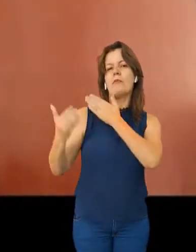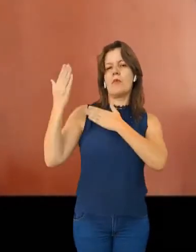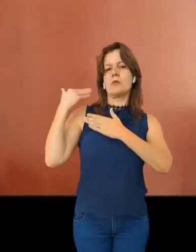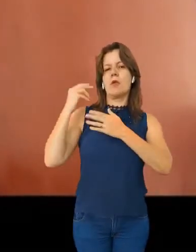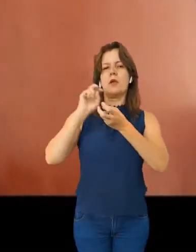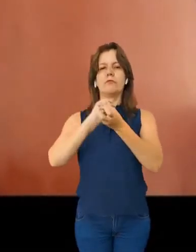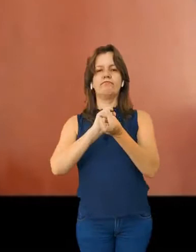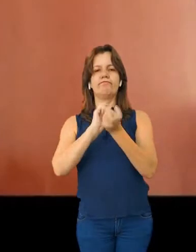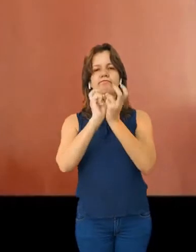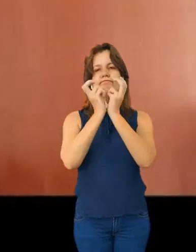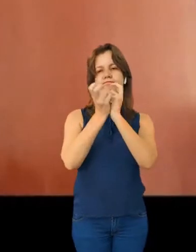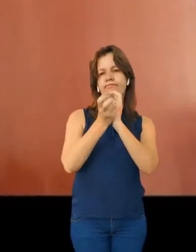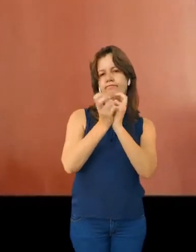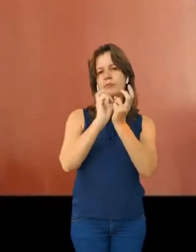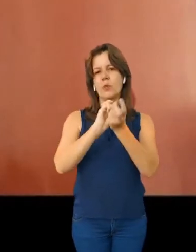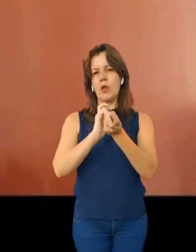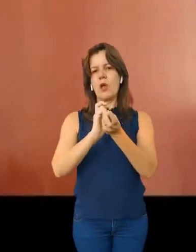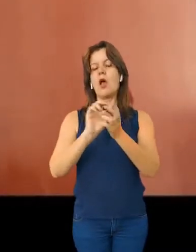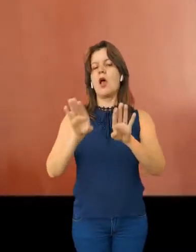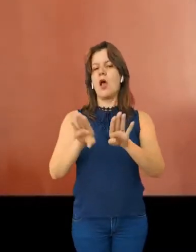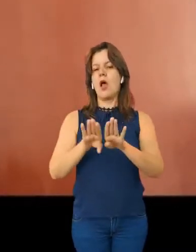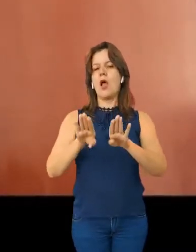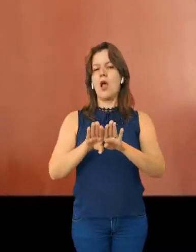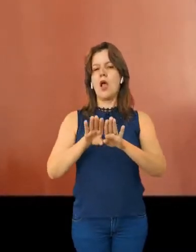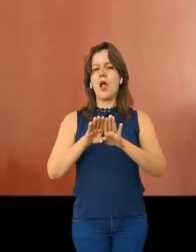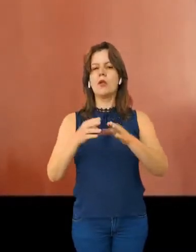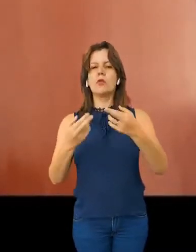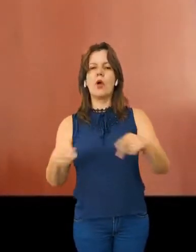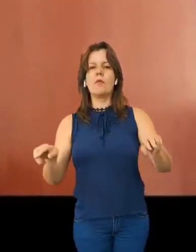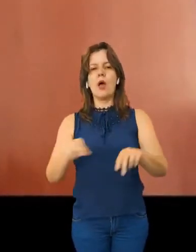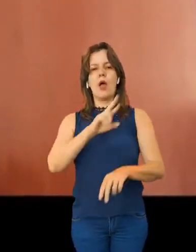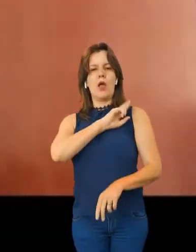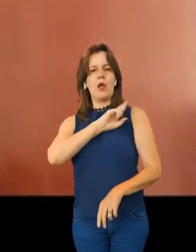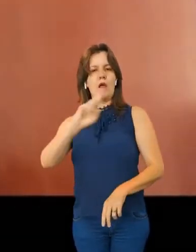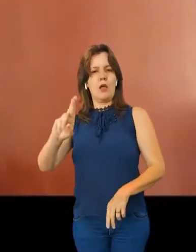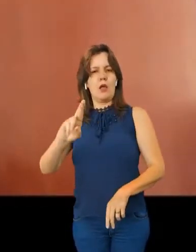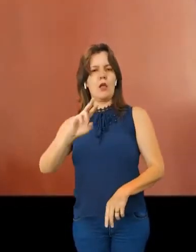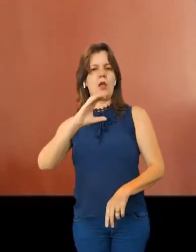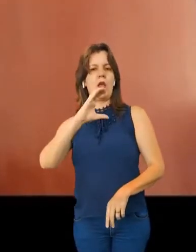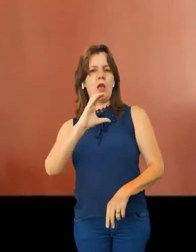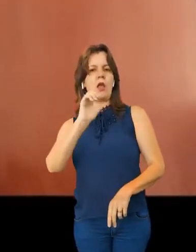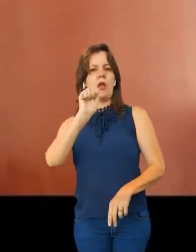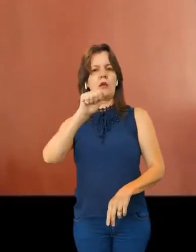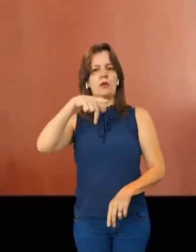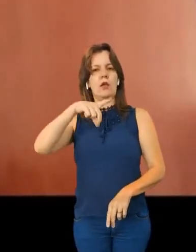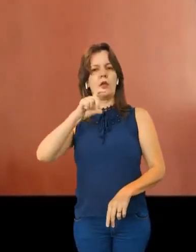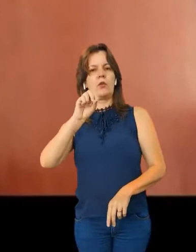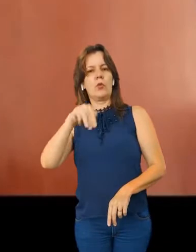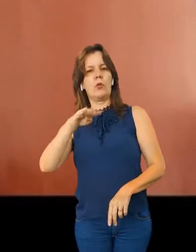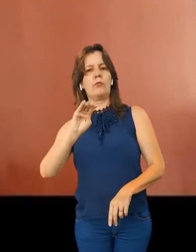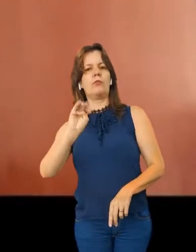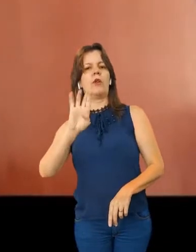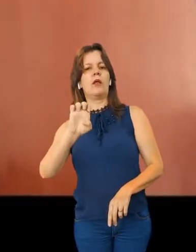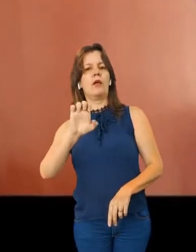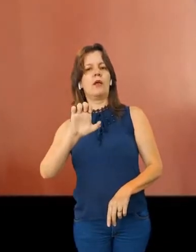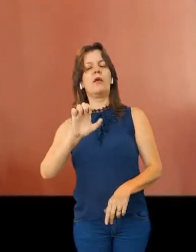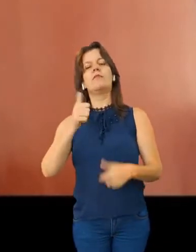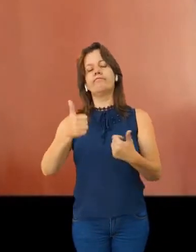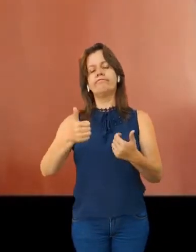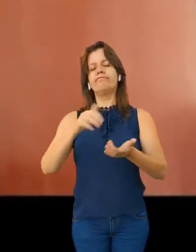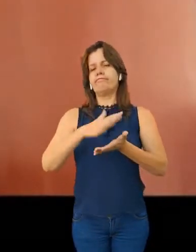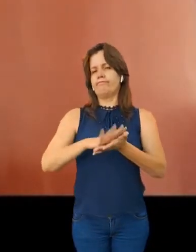com a capoeira e com o candomblé, gêneros também culturais de matriz africana.